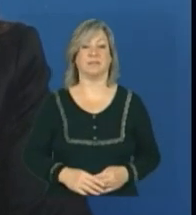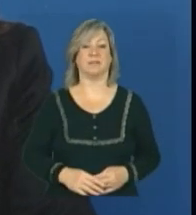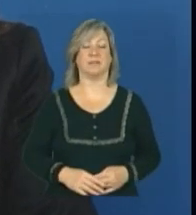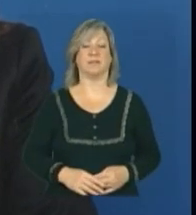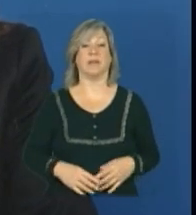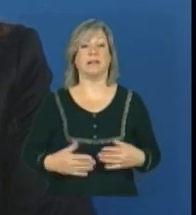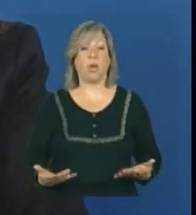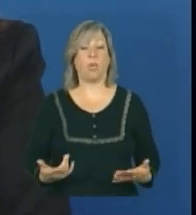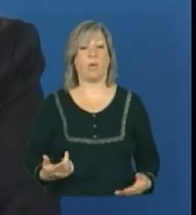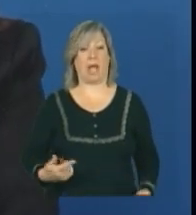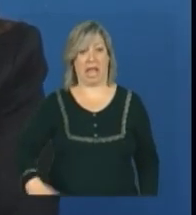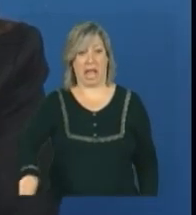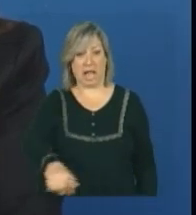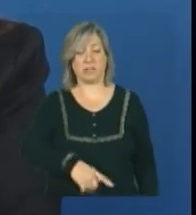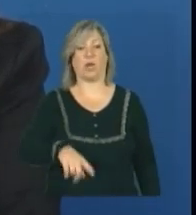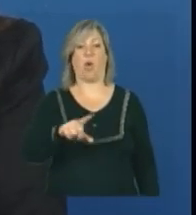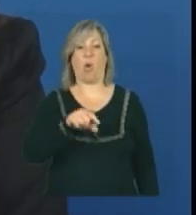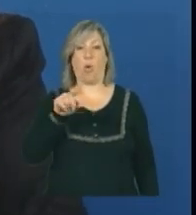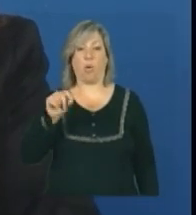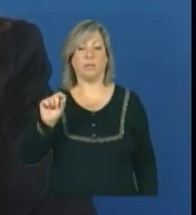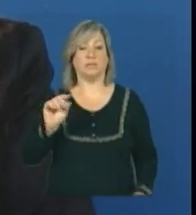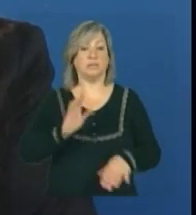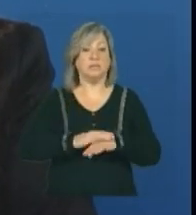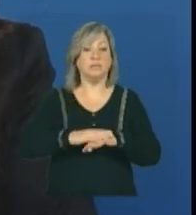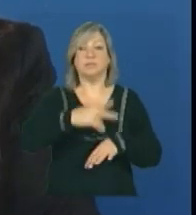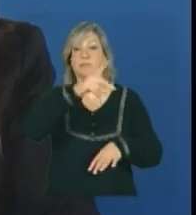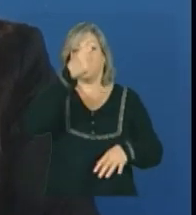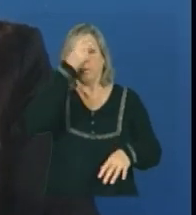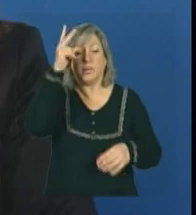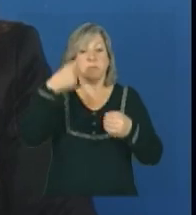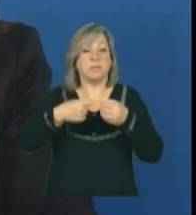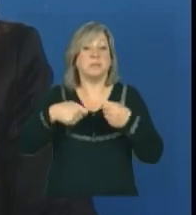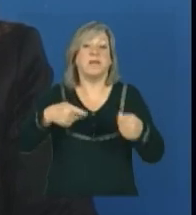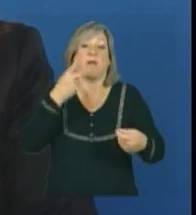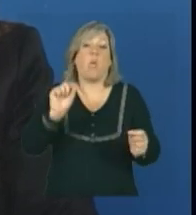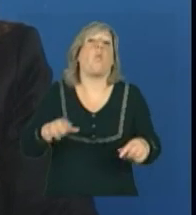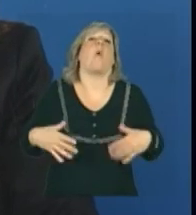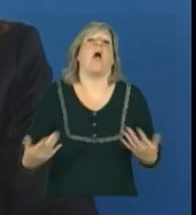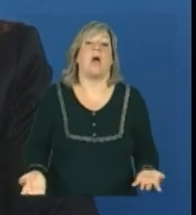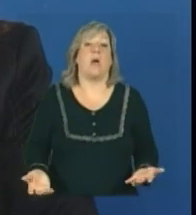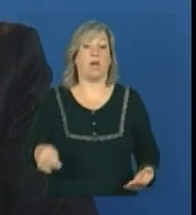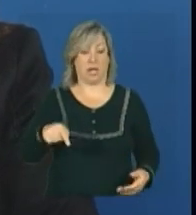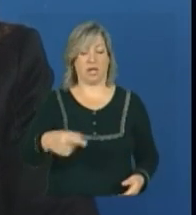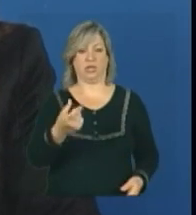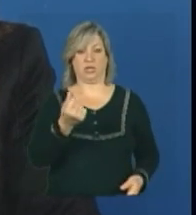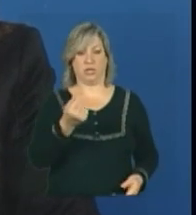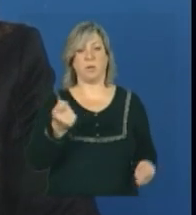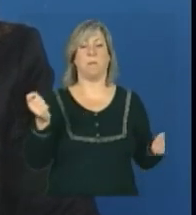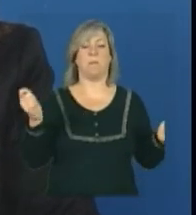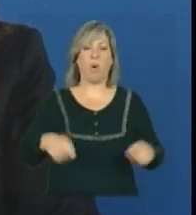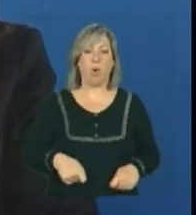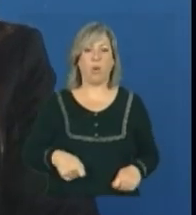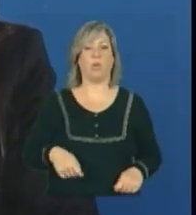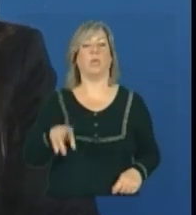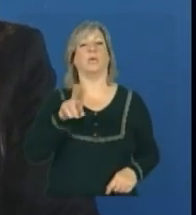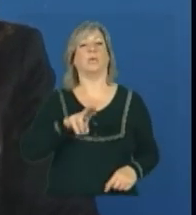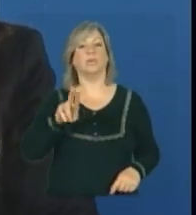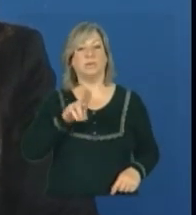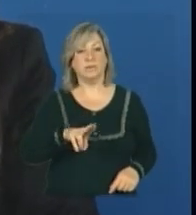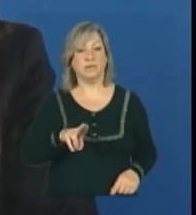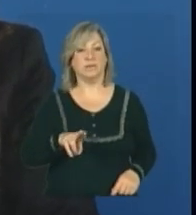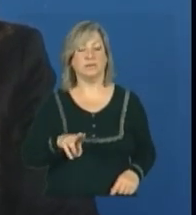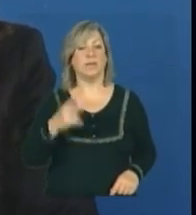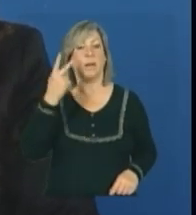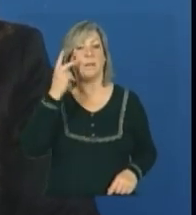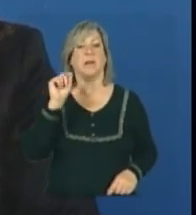opções, os municípios é que vão ter que dizer quais são. O recurso, ele pode ser utilizado como os recursos